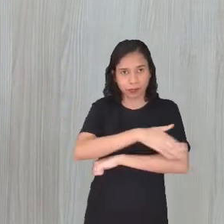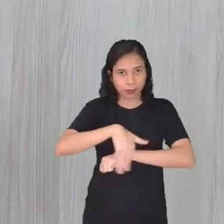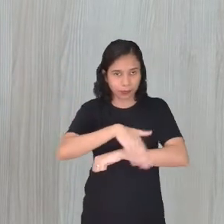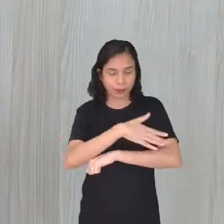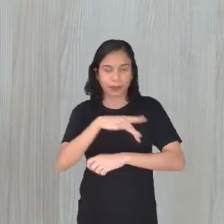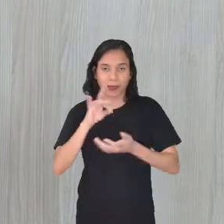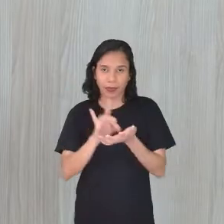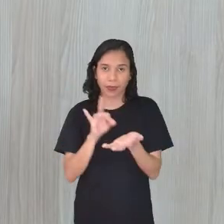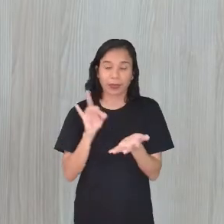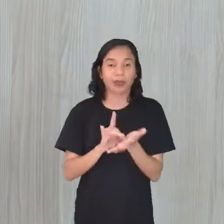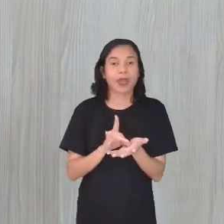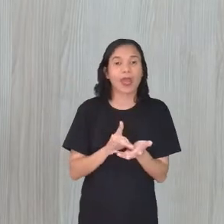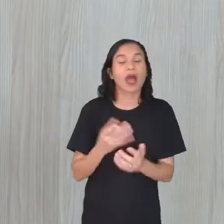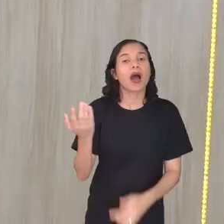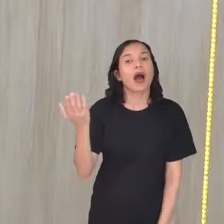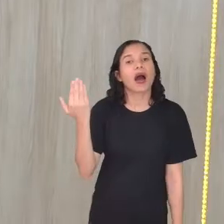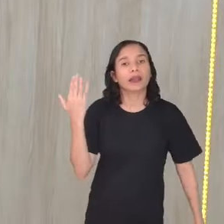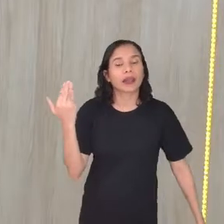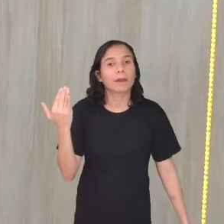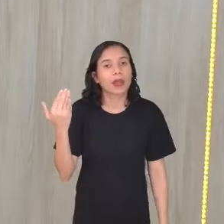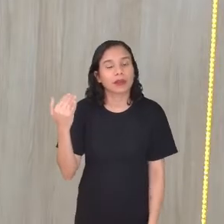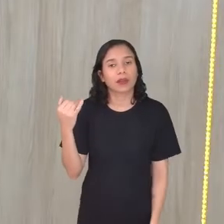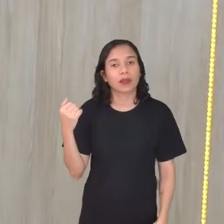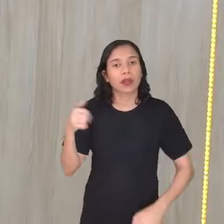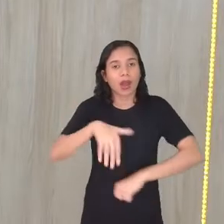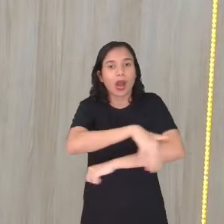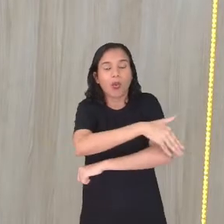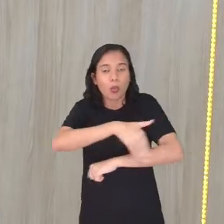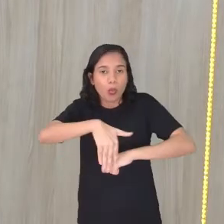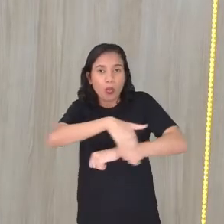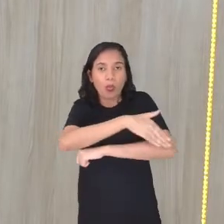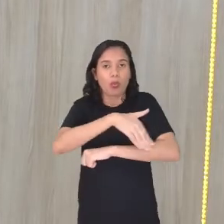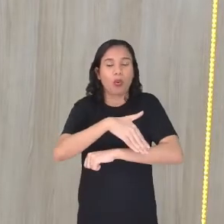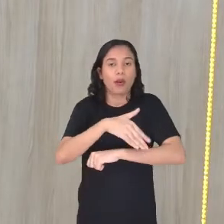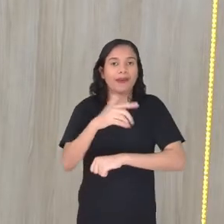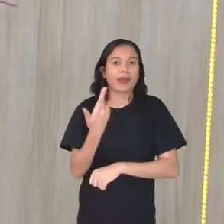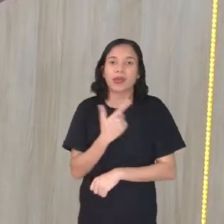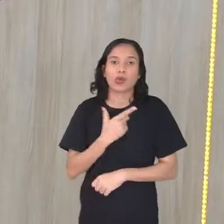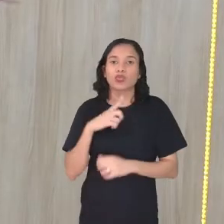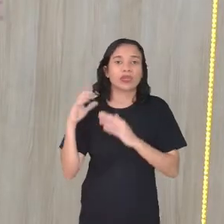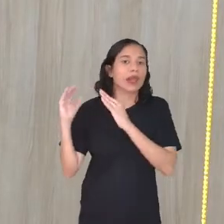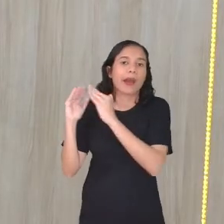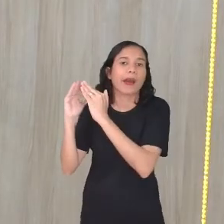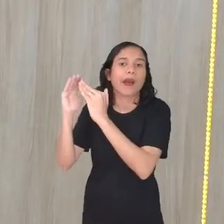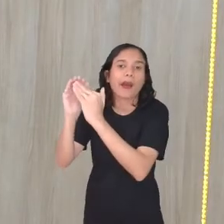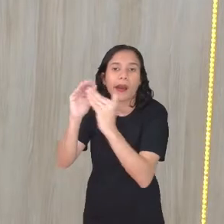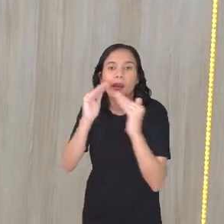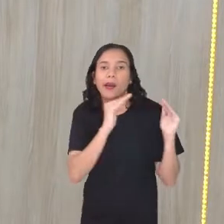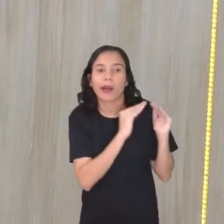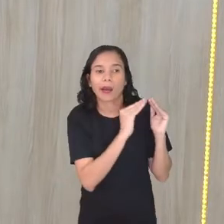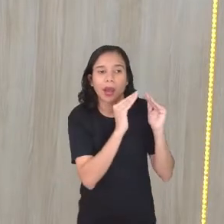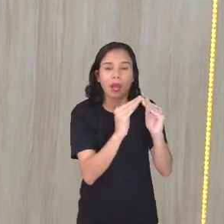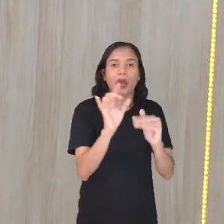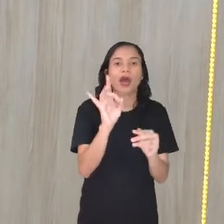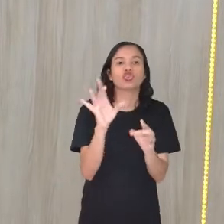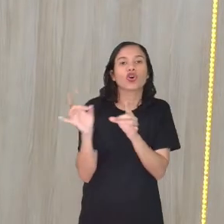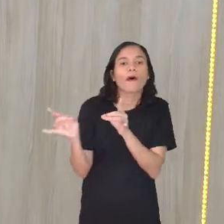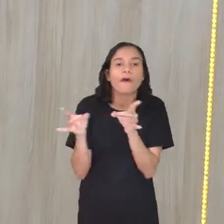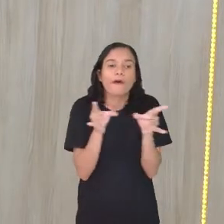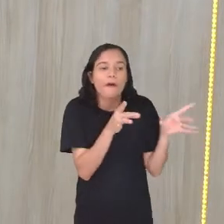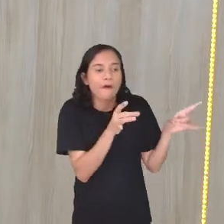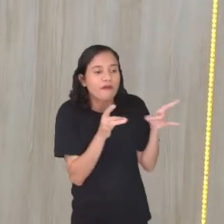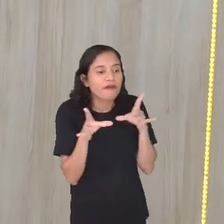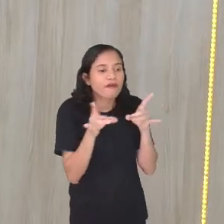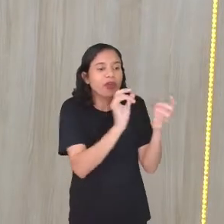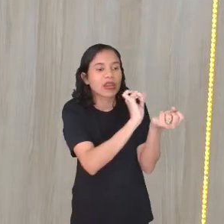Pois é, transitava. Era uma rua, professora Carol, que não tinha muita moradia, né? Era mais de comércio, de